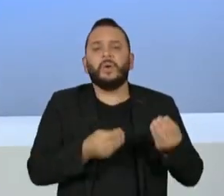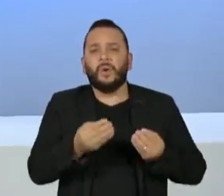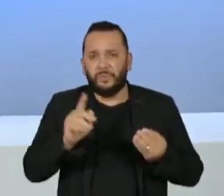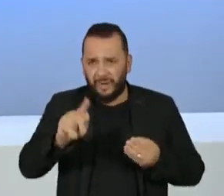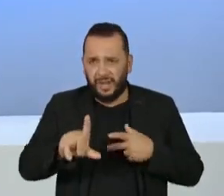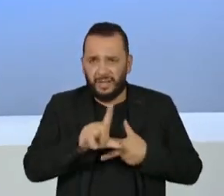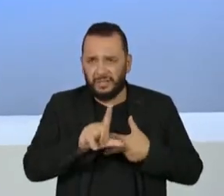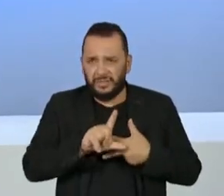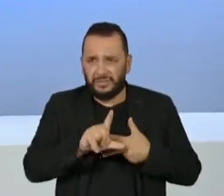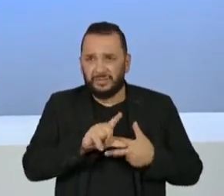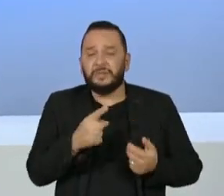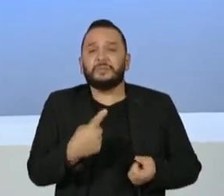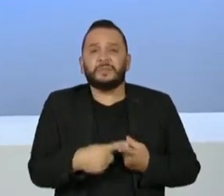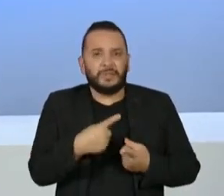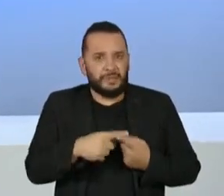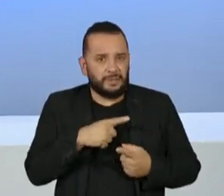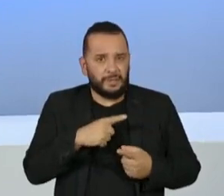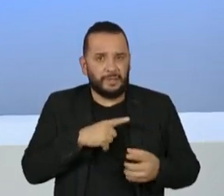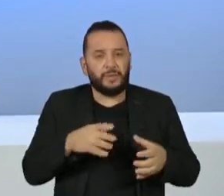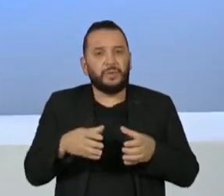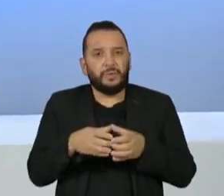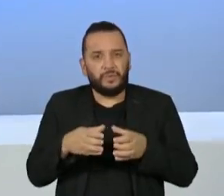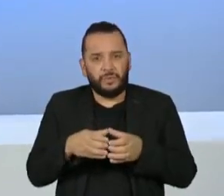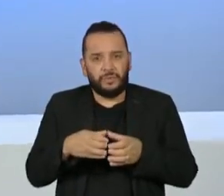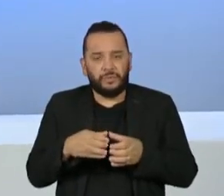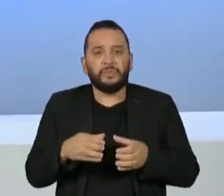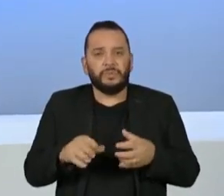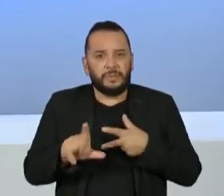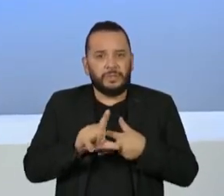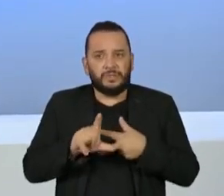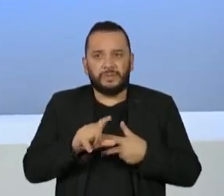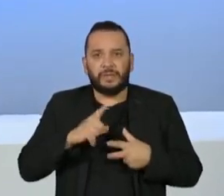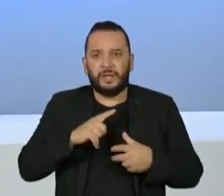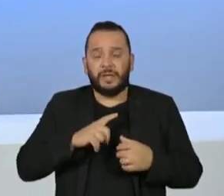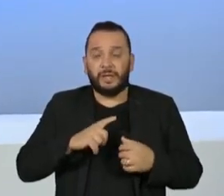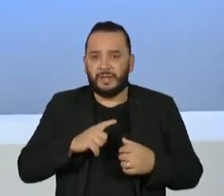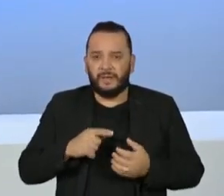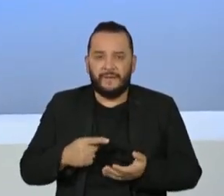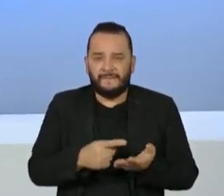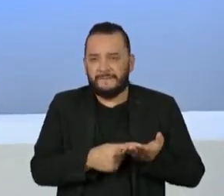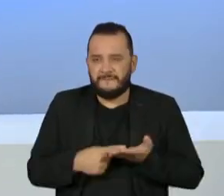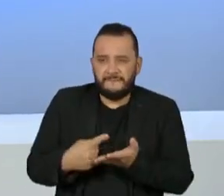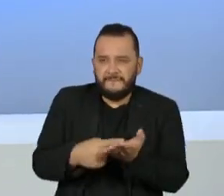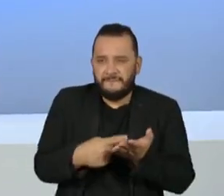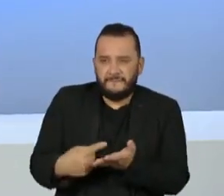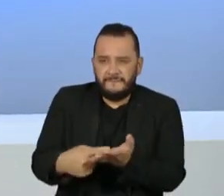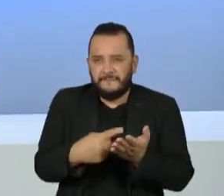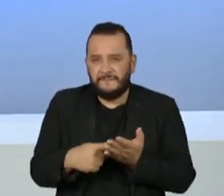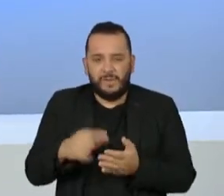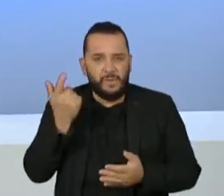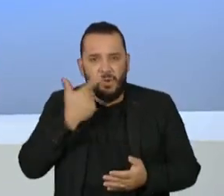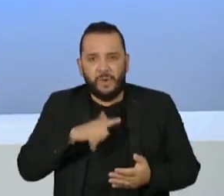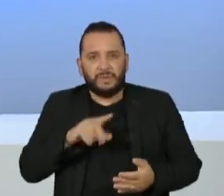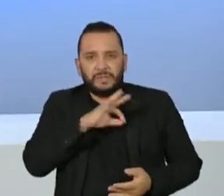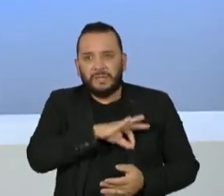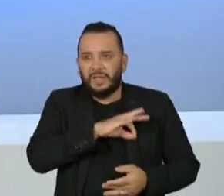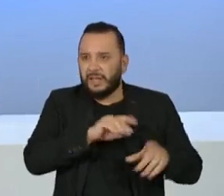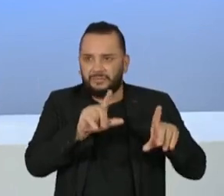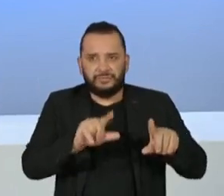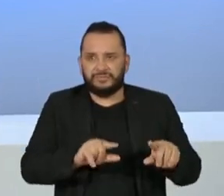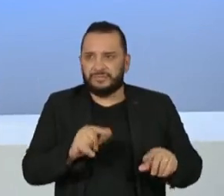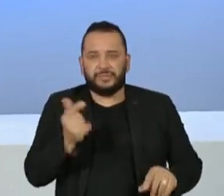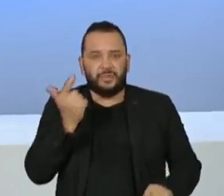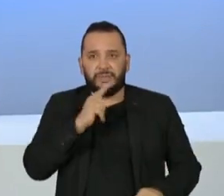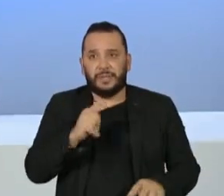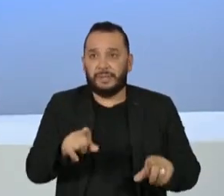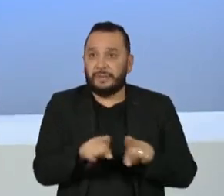aí que a gente sabe que tem um poder de mobilização muito forte. E queria acrescentar, perguntando, lembrando que gente está